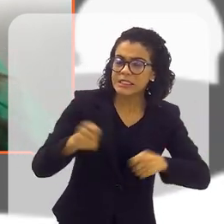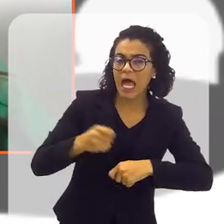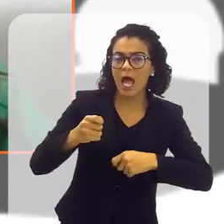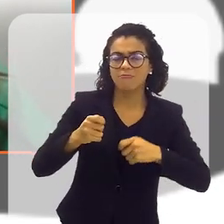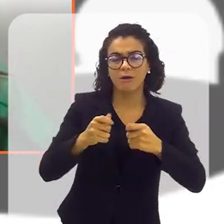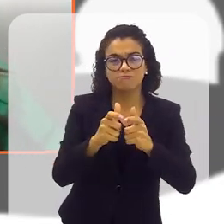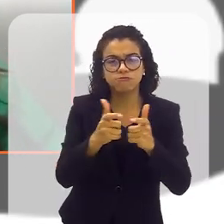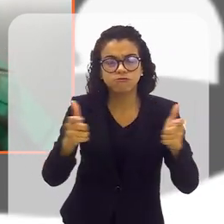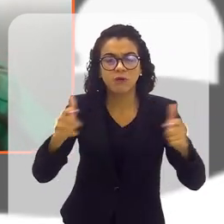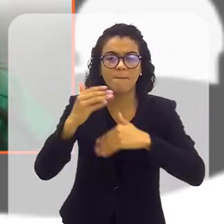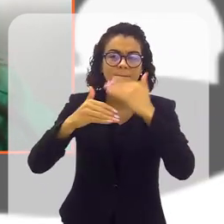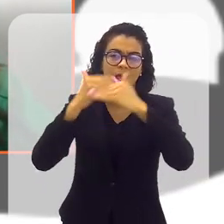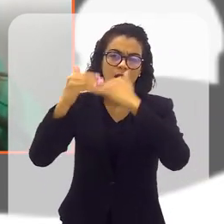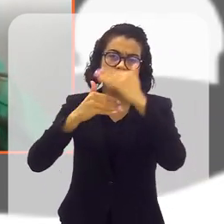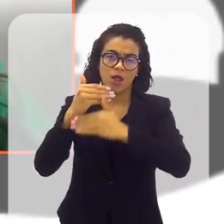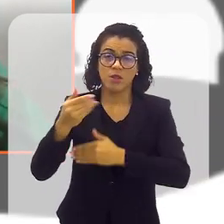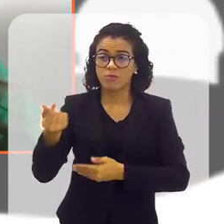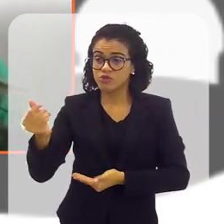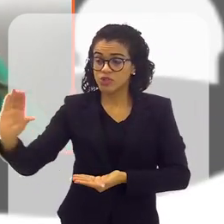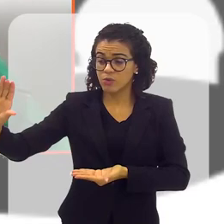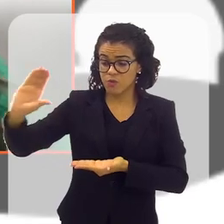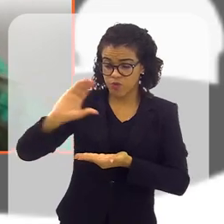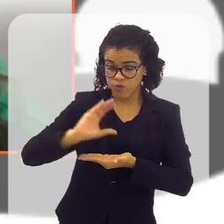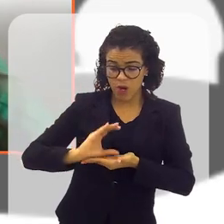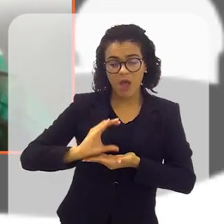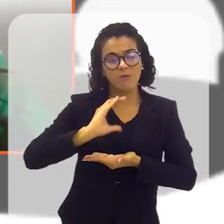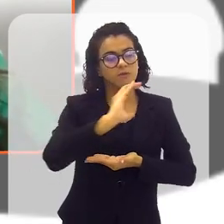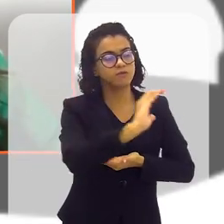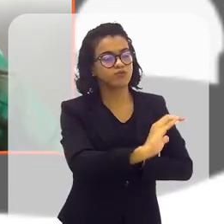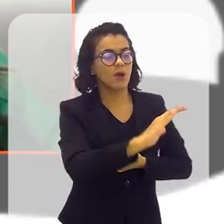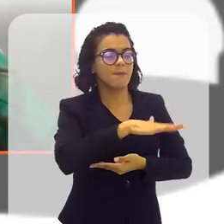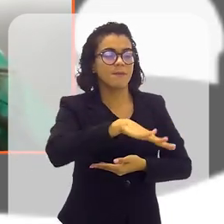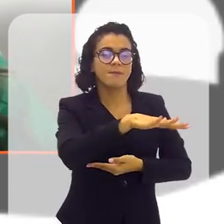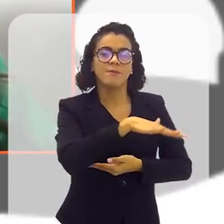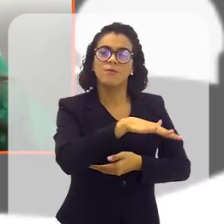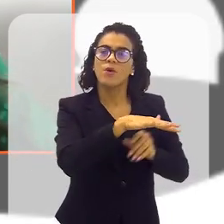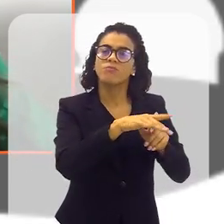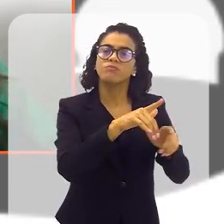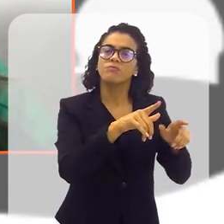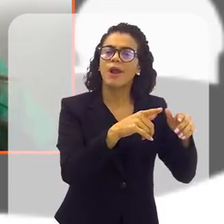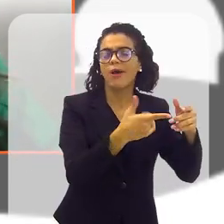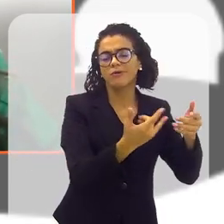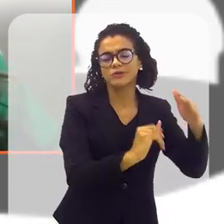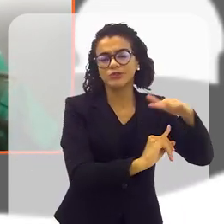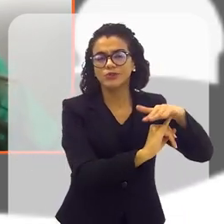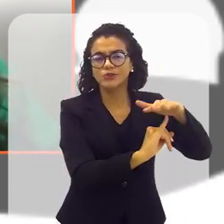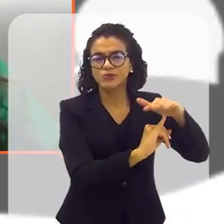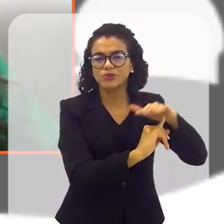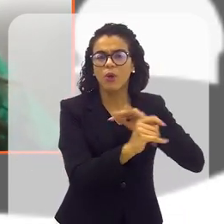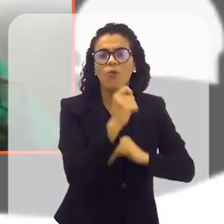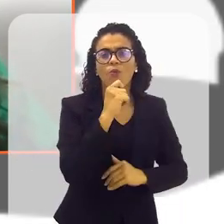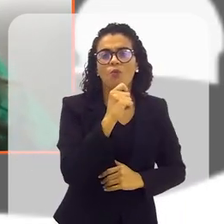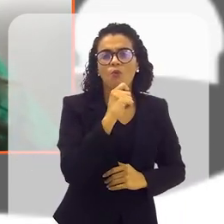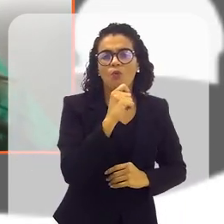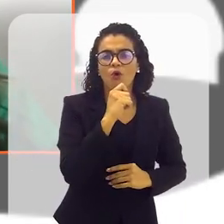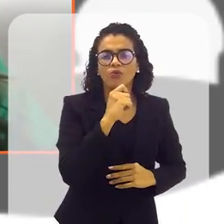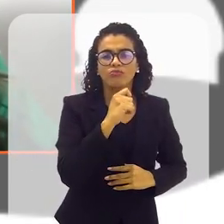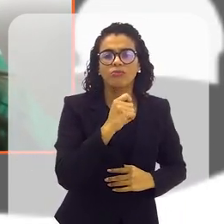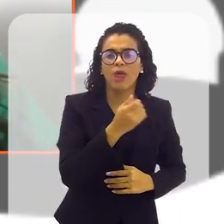tudo, parte da renda é revertida para entidades sem fins lucrativos. E o Bem Querer Mulher é uma